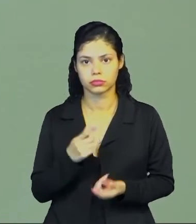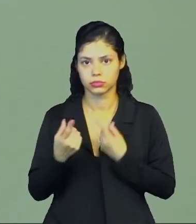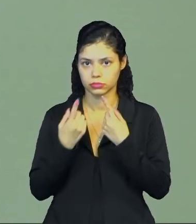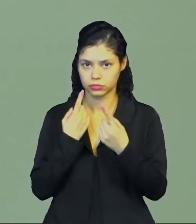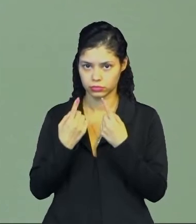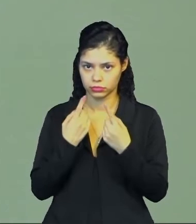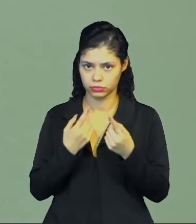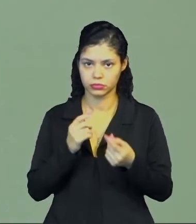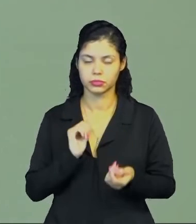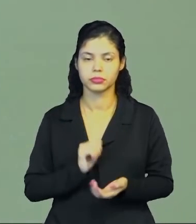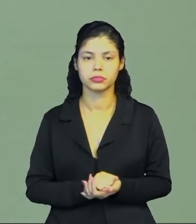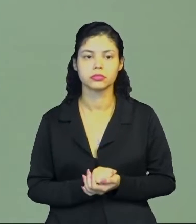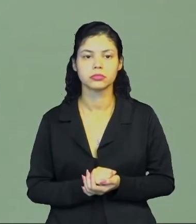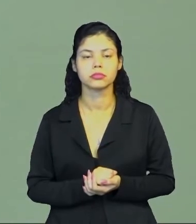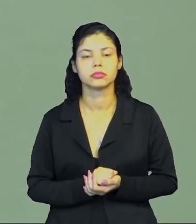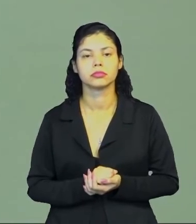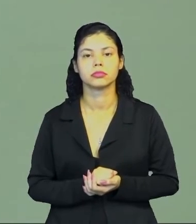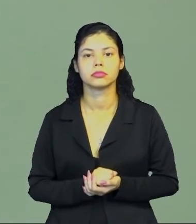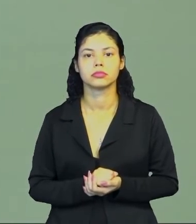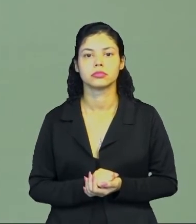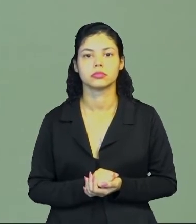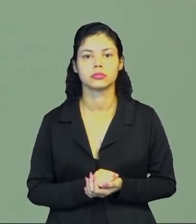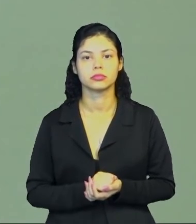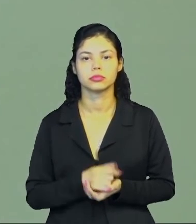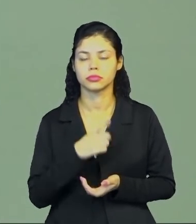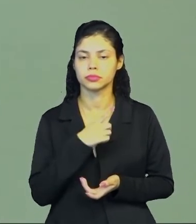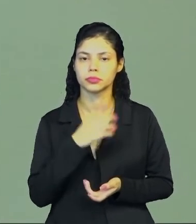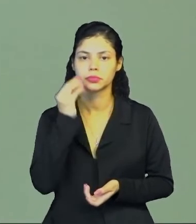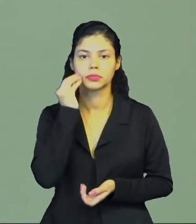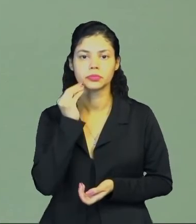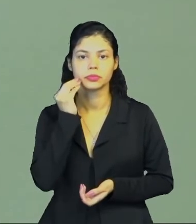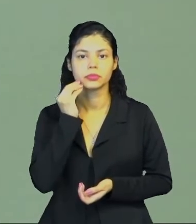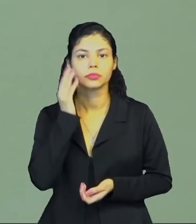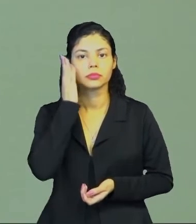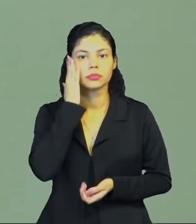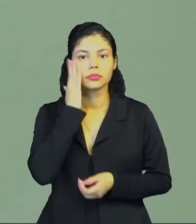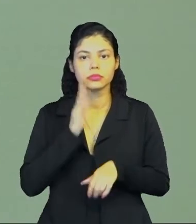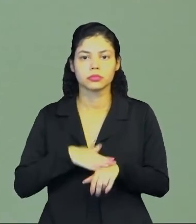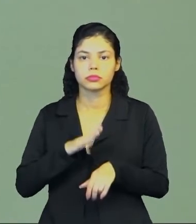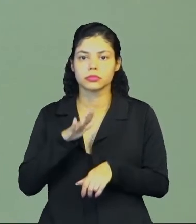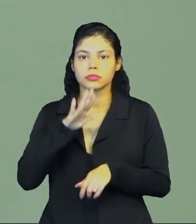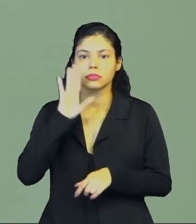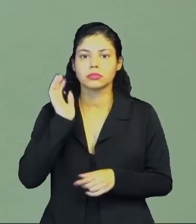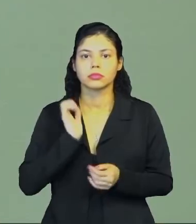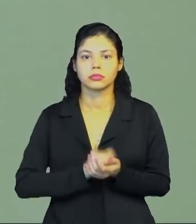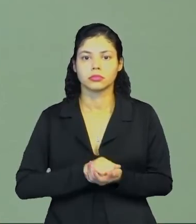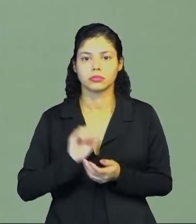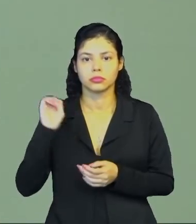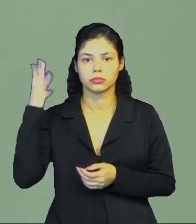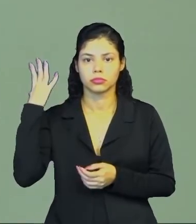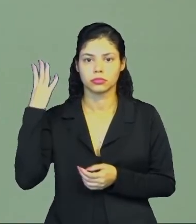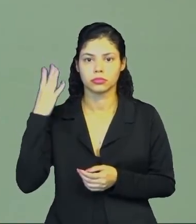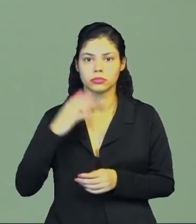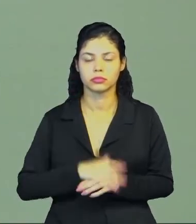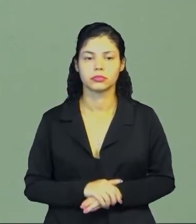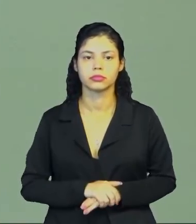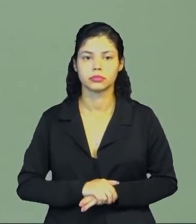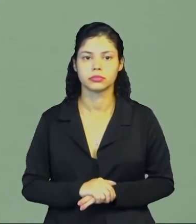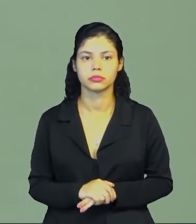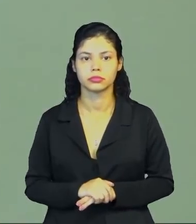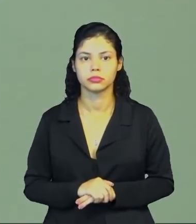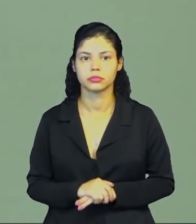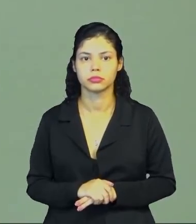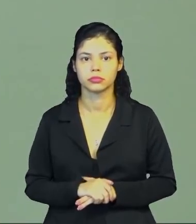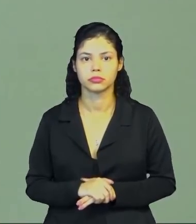ter essa comunicação para a gente tentar entender um pouquinho mais desses acontecimentos, tá bom?